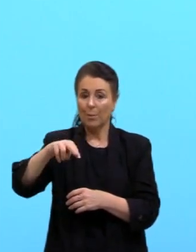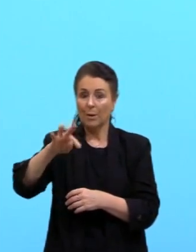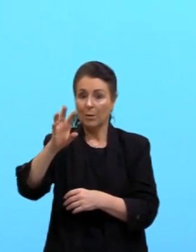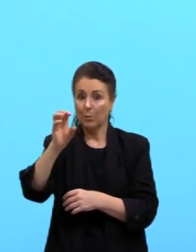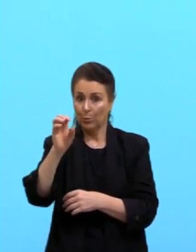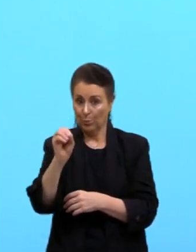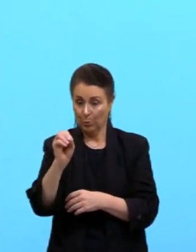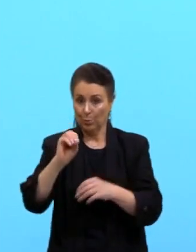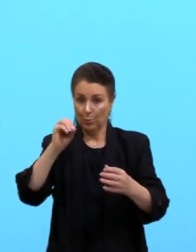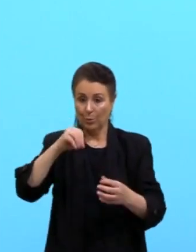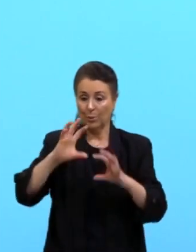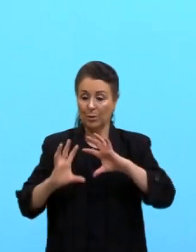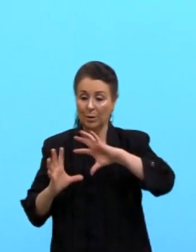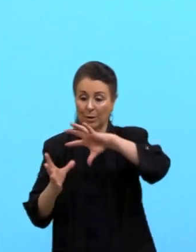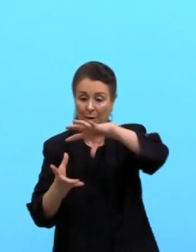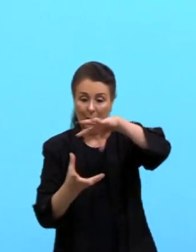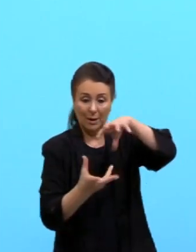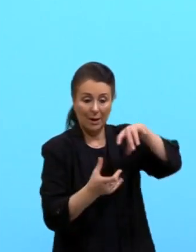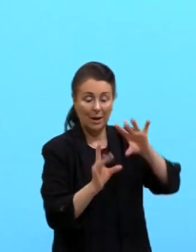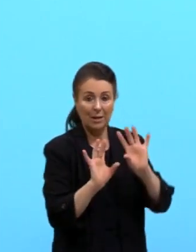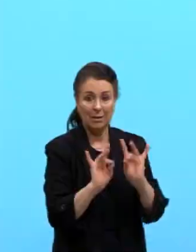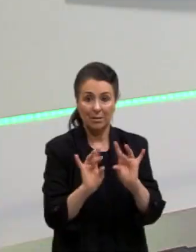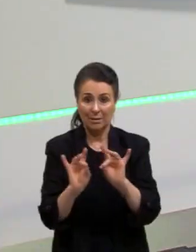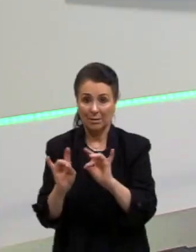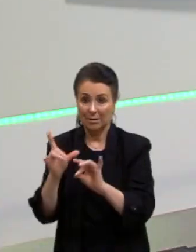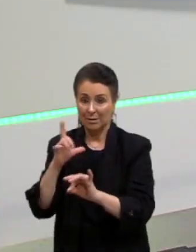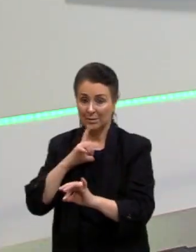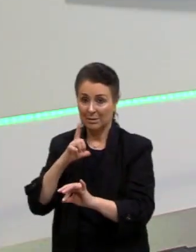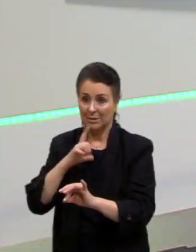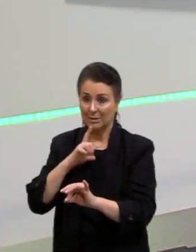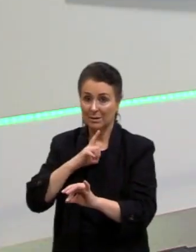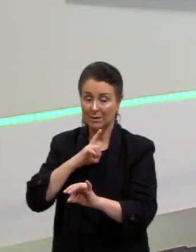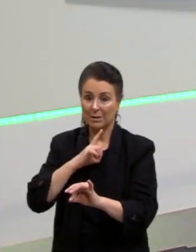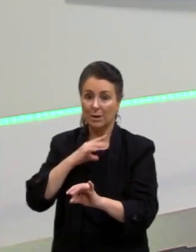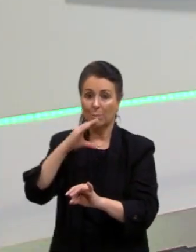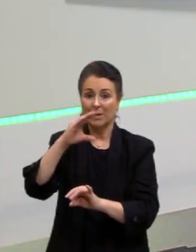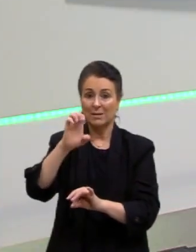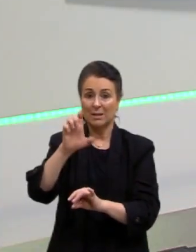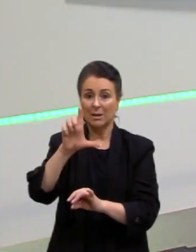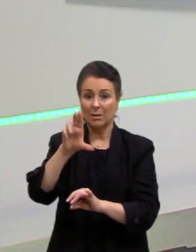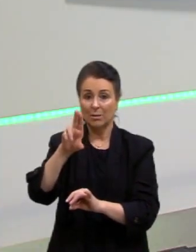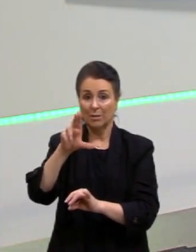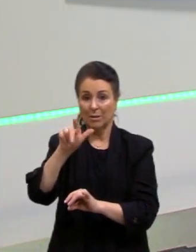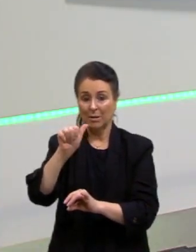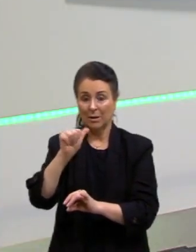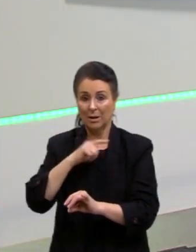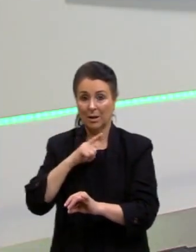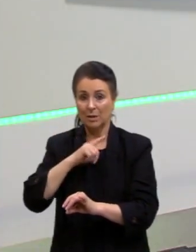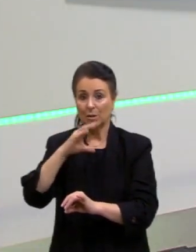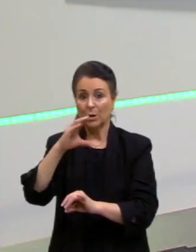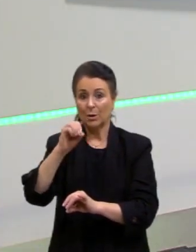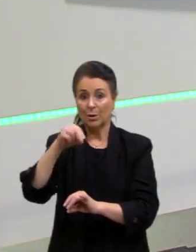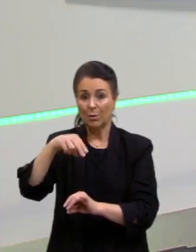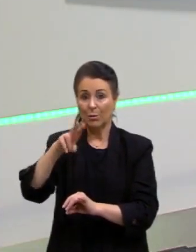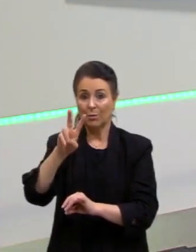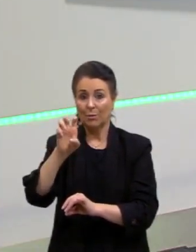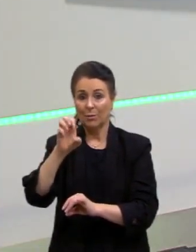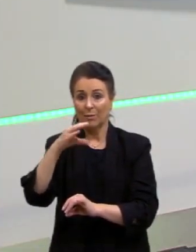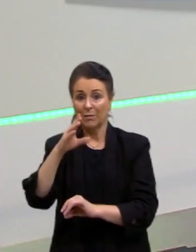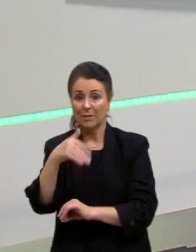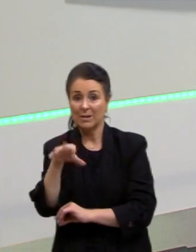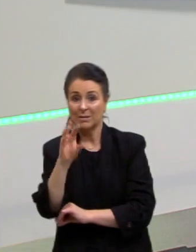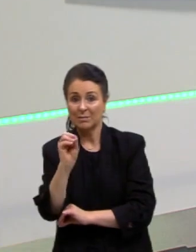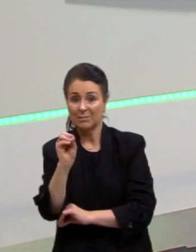líquida, nós vamos ter uma coisa chamada célula de convecção. Grosso modo, lembra que eu falei para vocês,